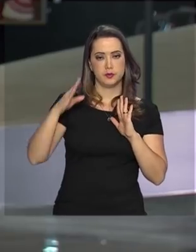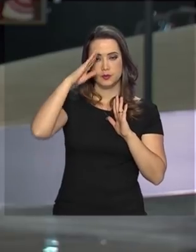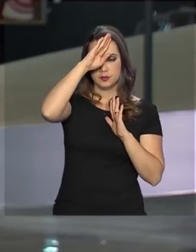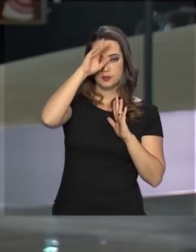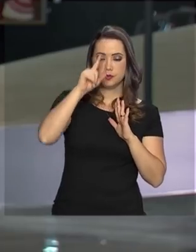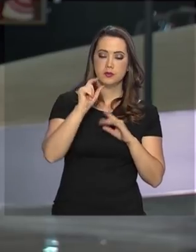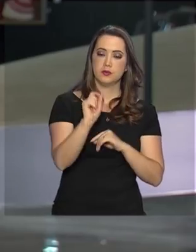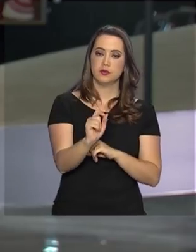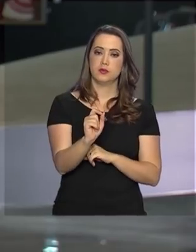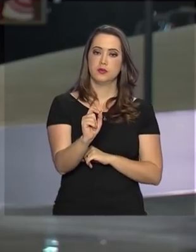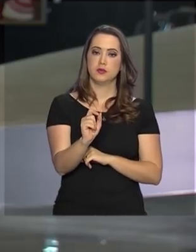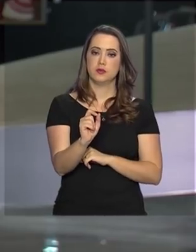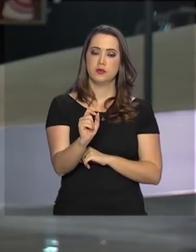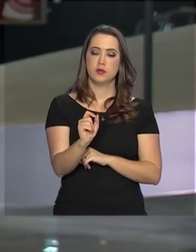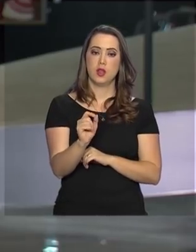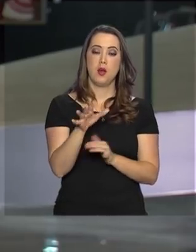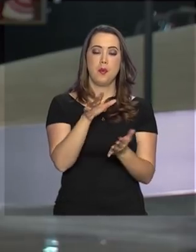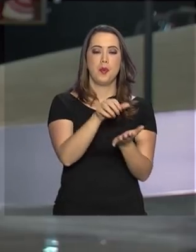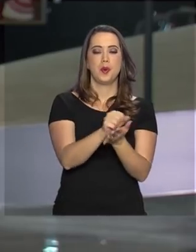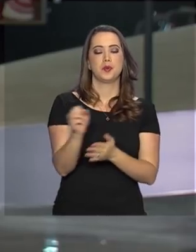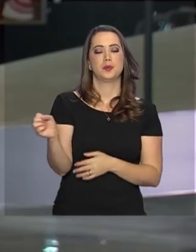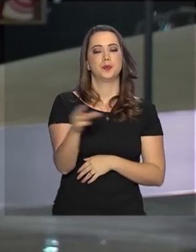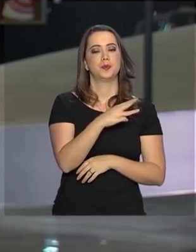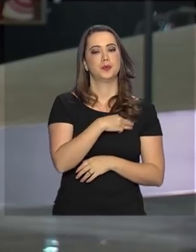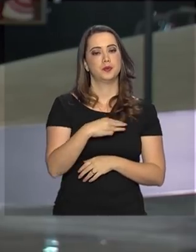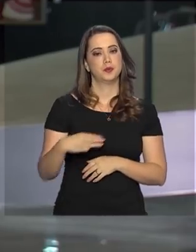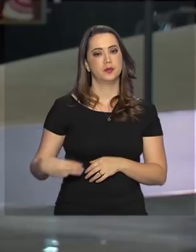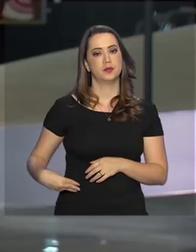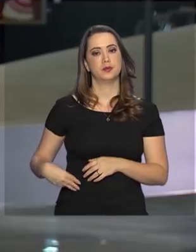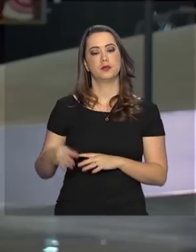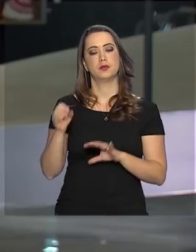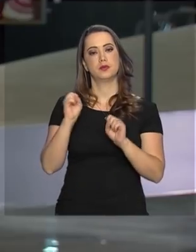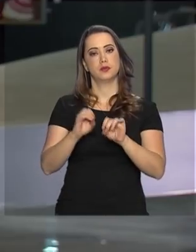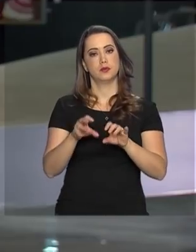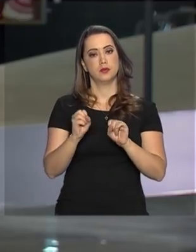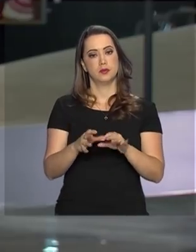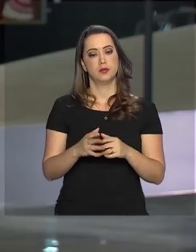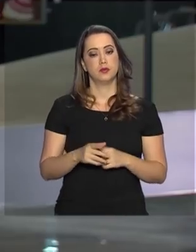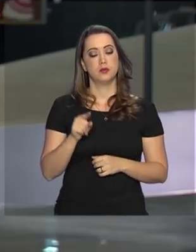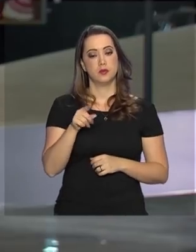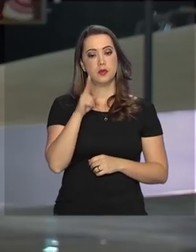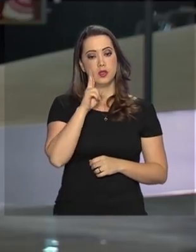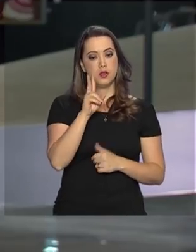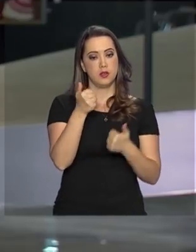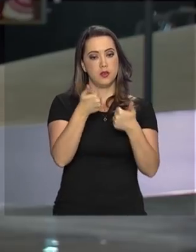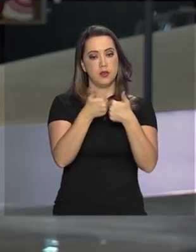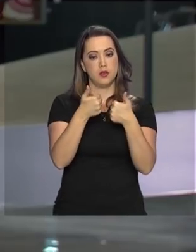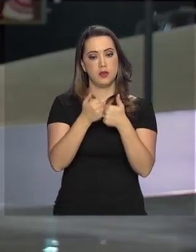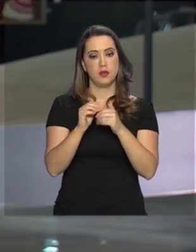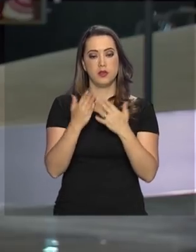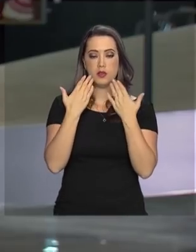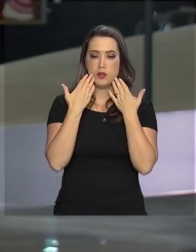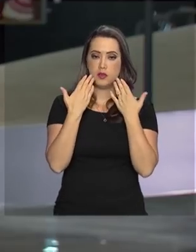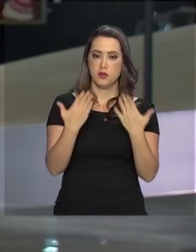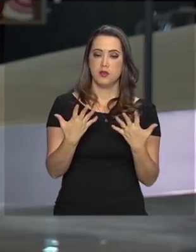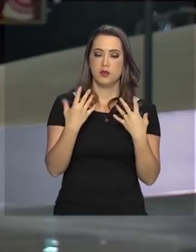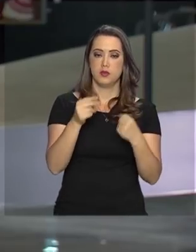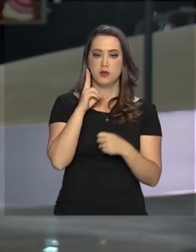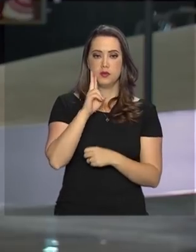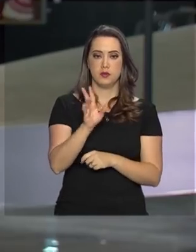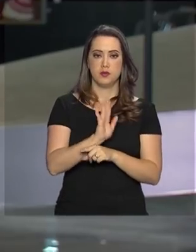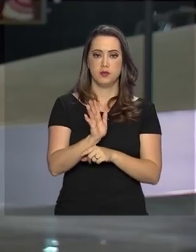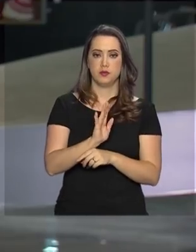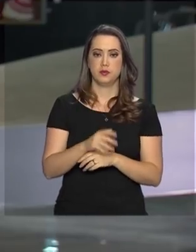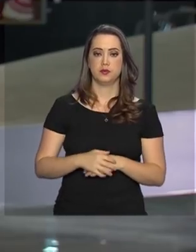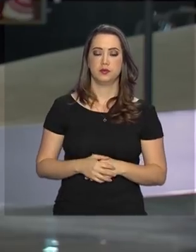Jair Bolsonaro deu posse ao novo ministro da Educação. Eu acompanhei a cerimônia. Vamos assistir